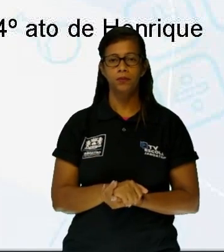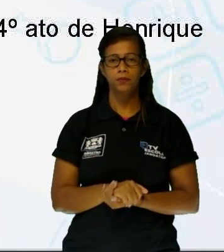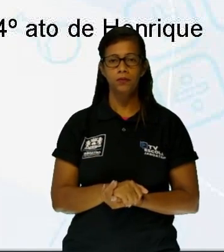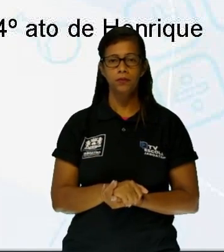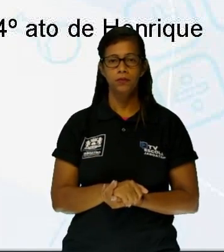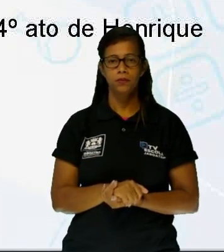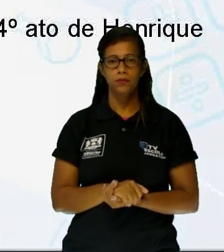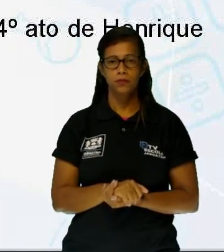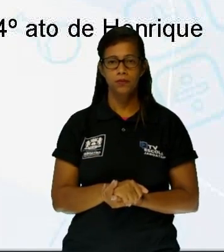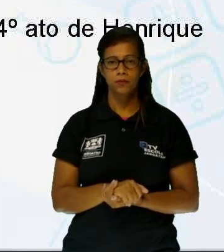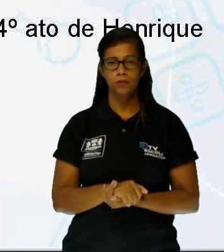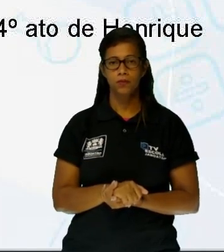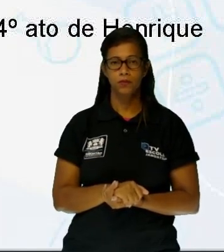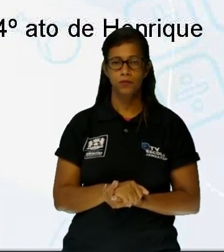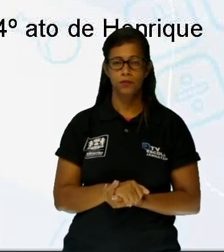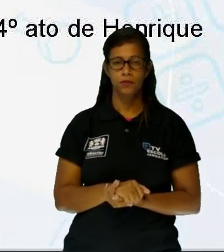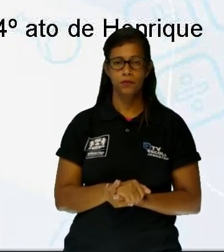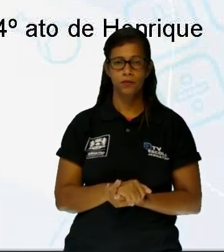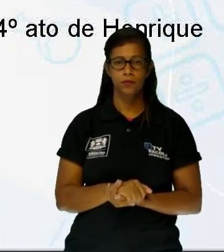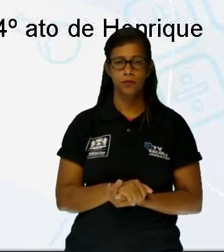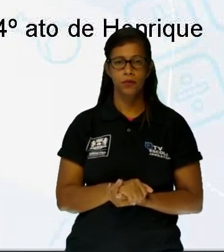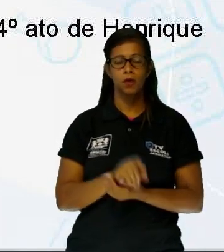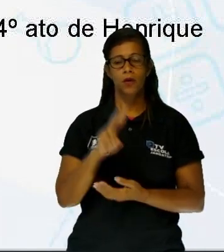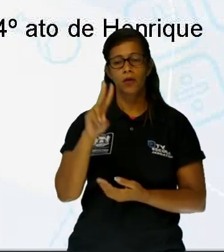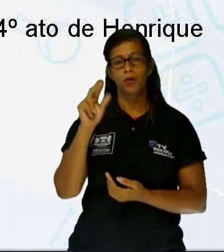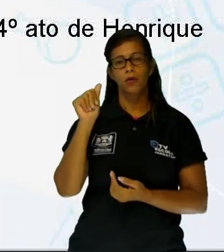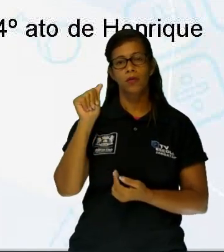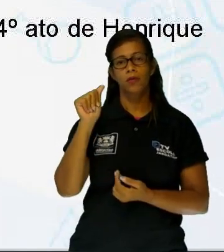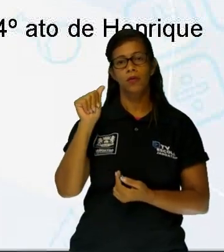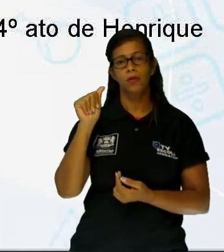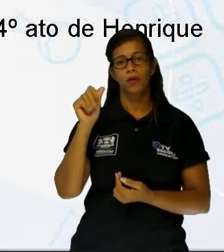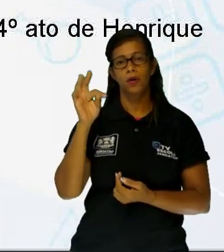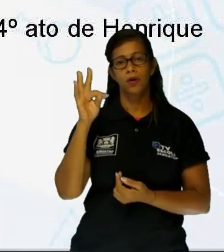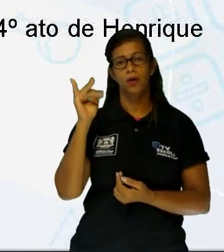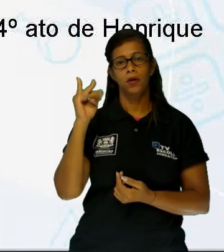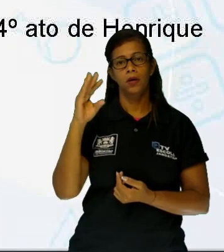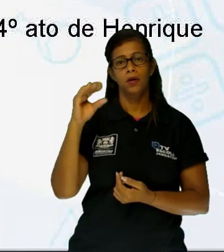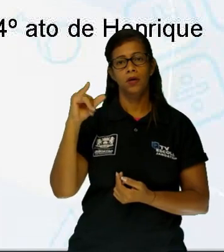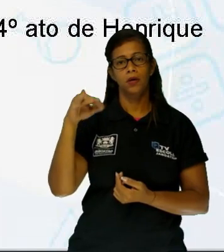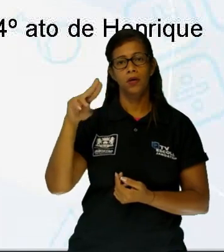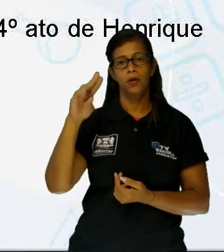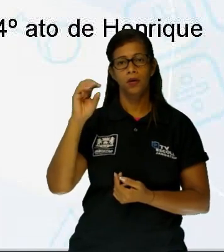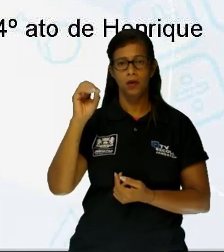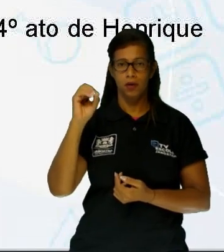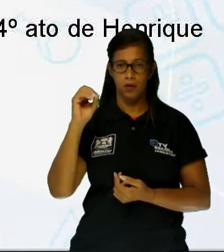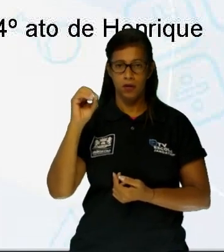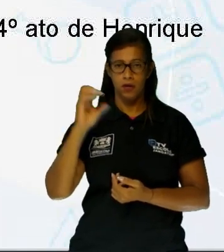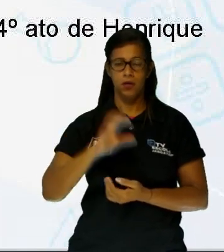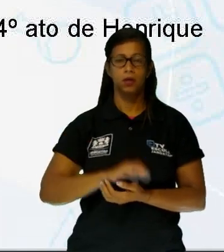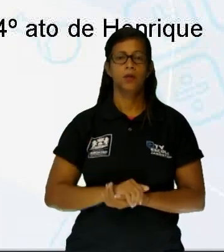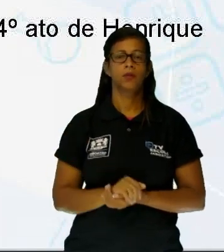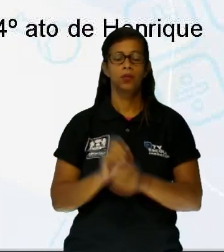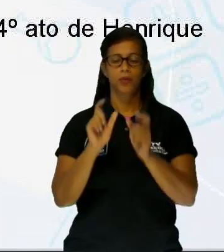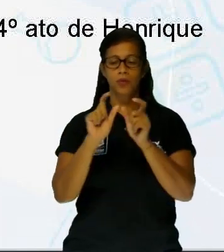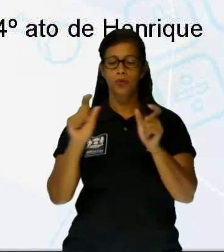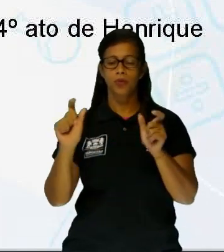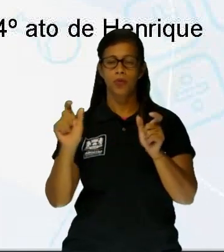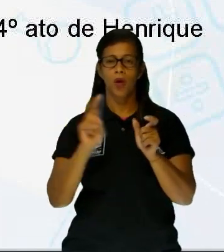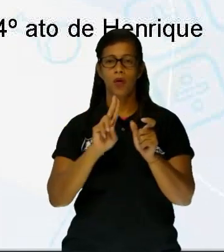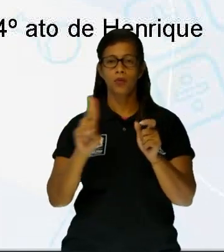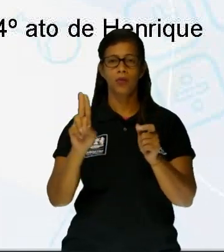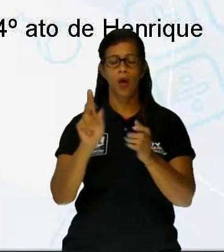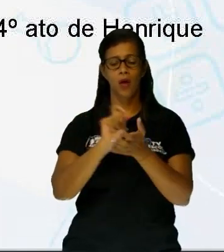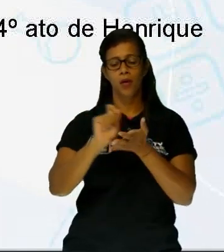É na última linha, né? O vaticínio é de William Shakespeare e está no quarto ato de Henrique VI. Então, esse